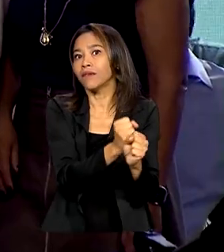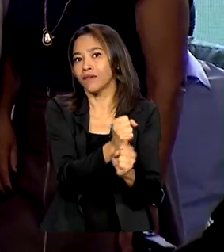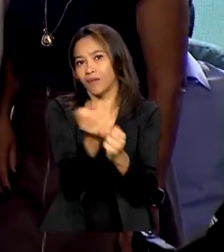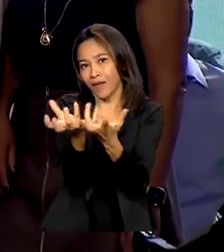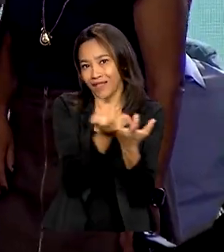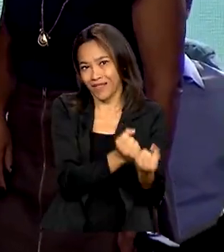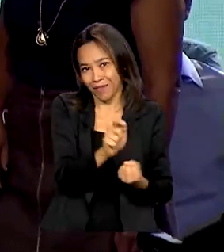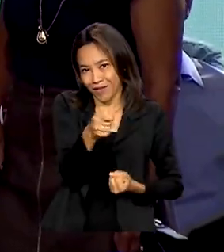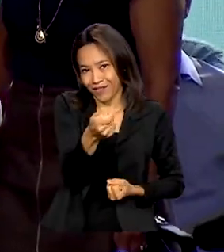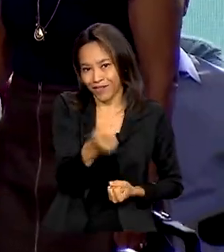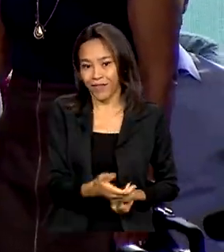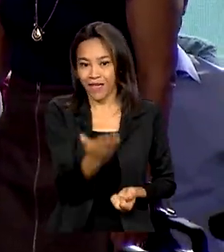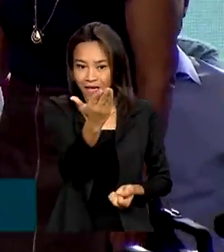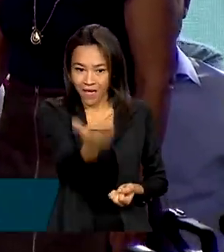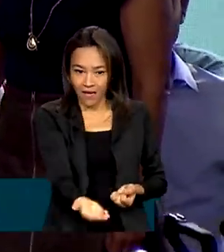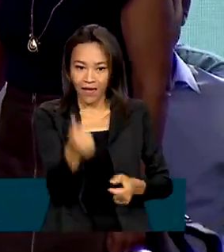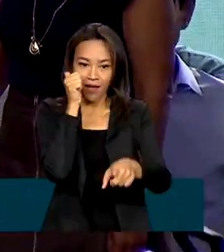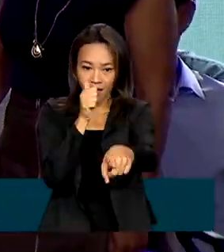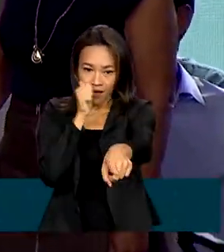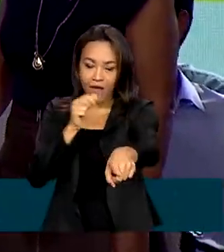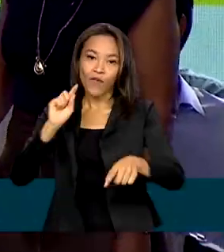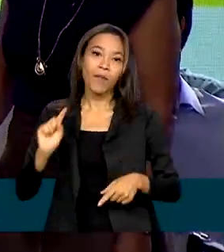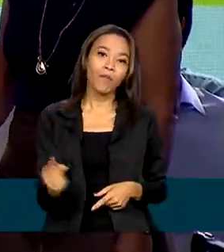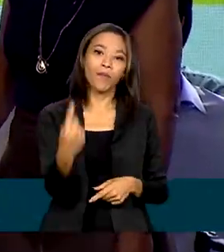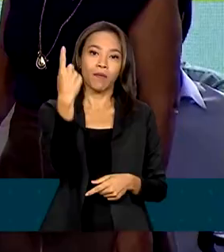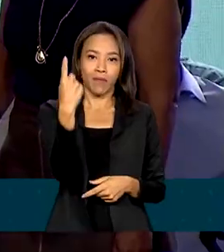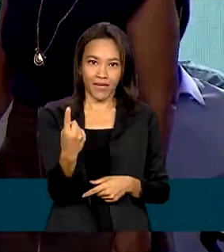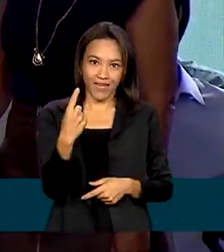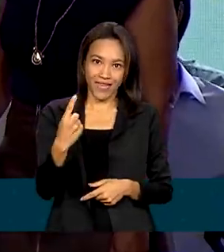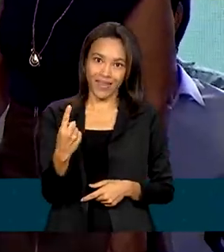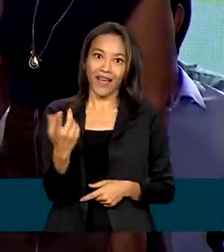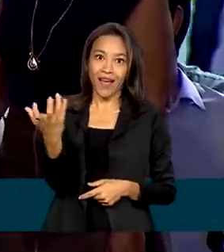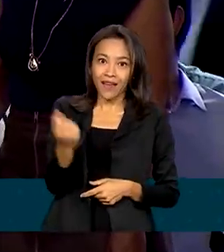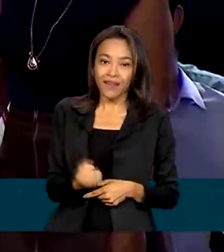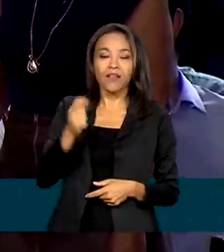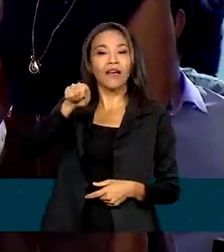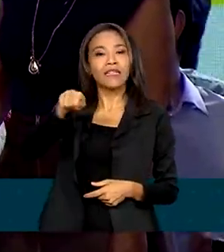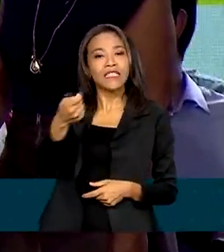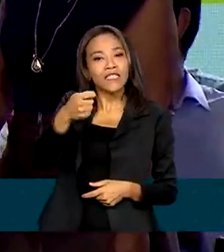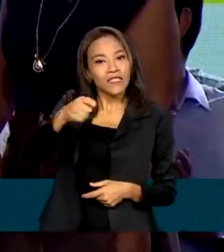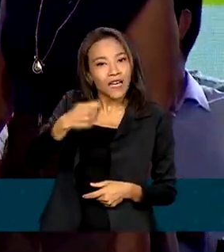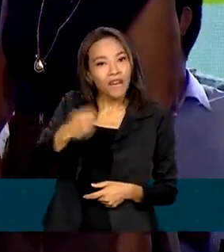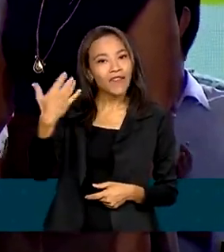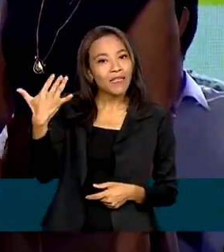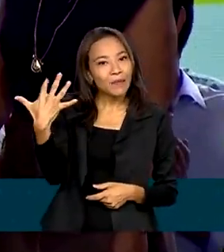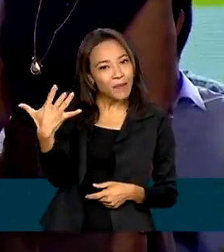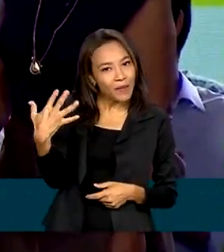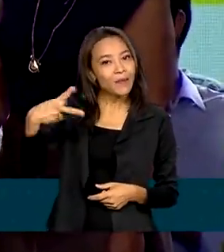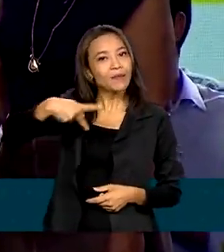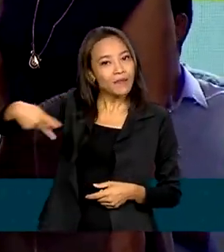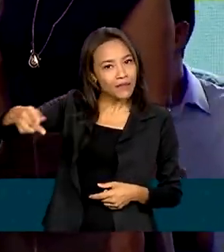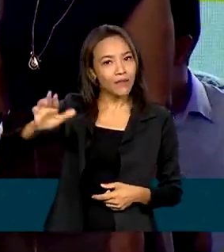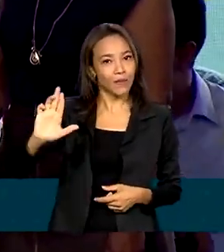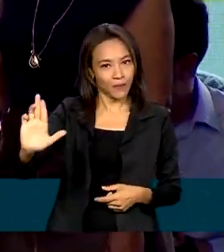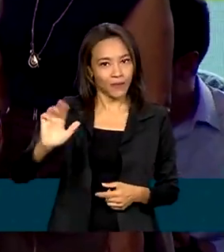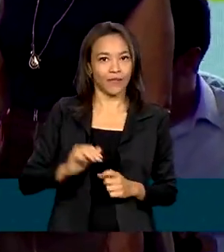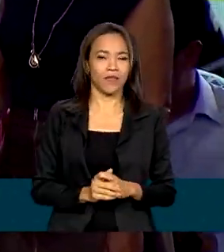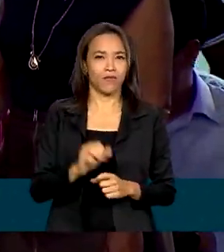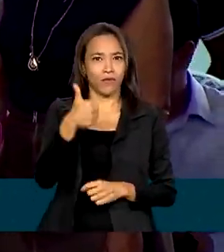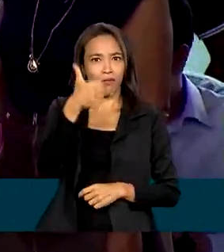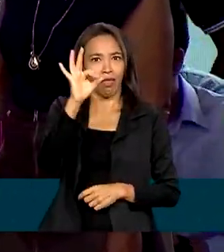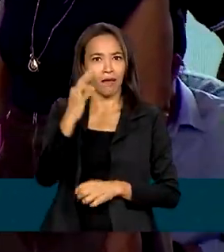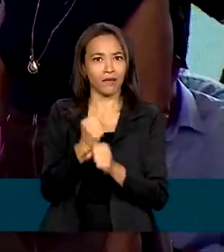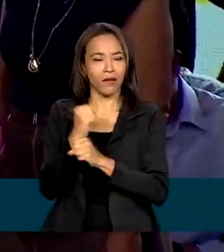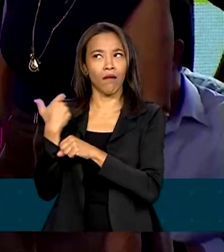A Ellen foi a primeira moradora do residencial Celina Bezerra a receber a chave das mãos do presidente Lula. Foram 10